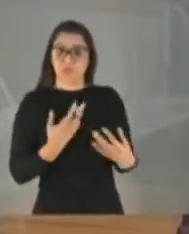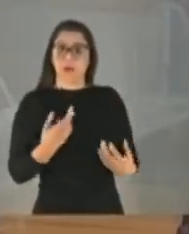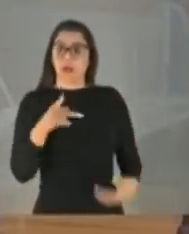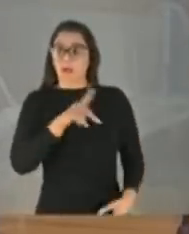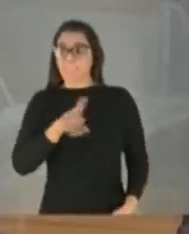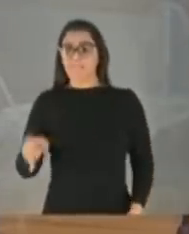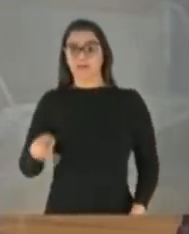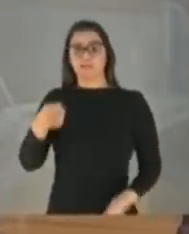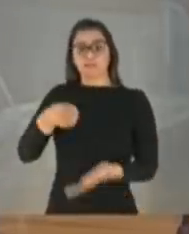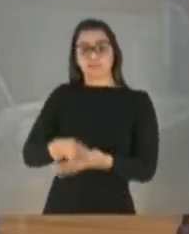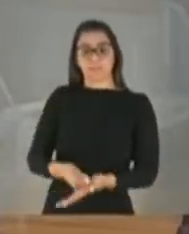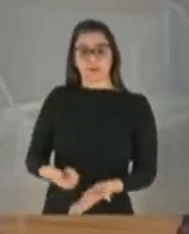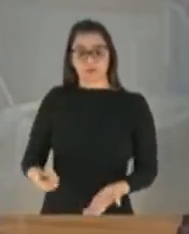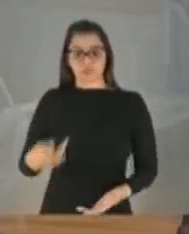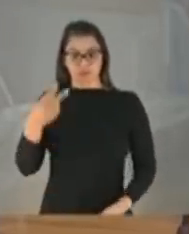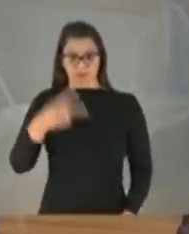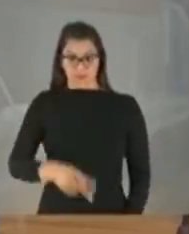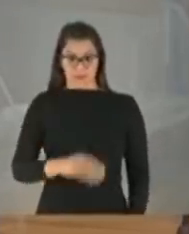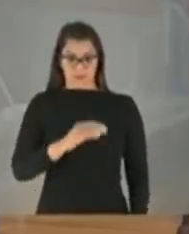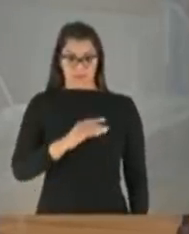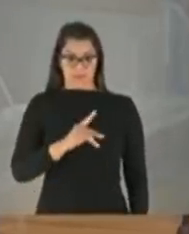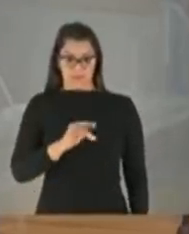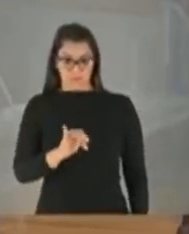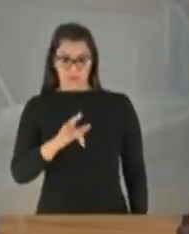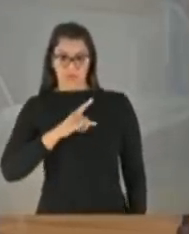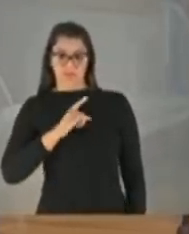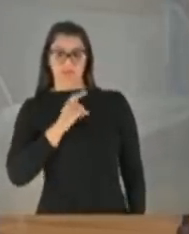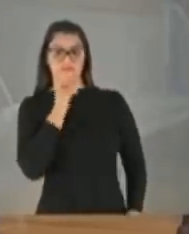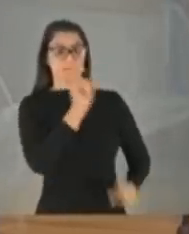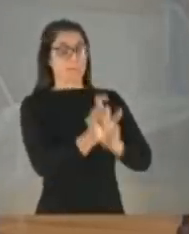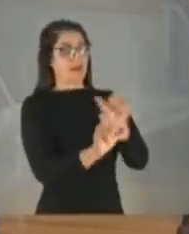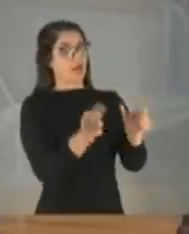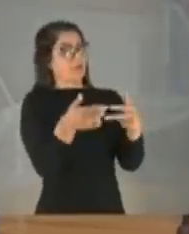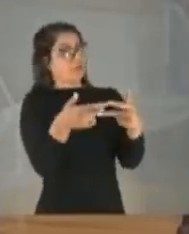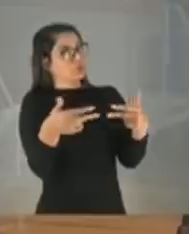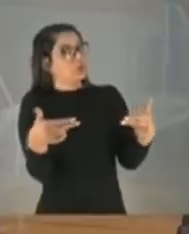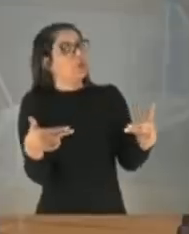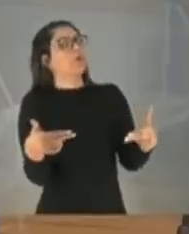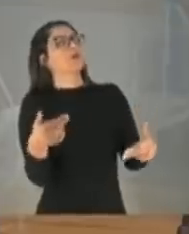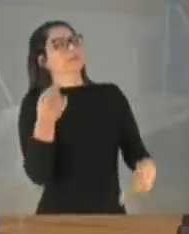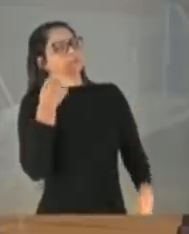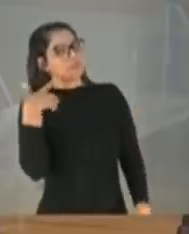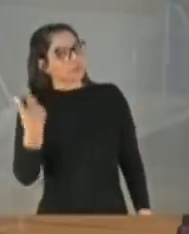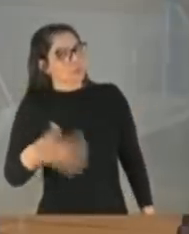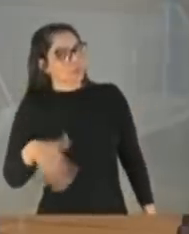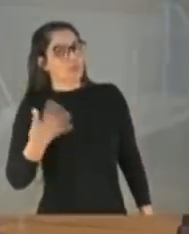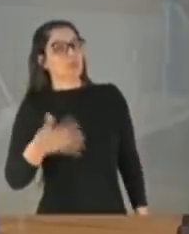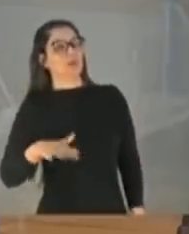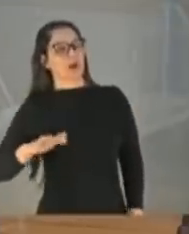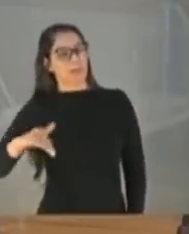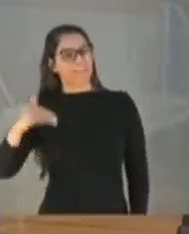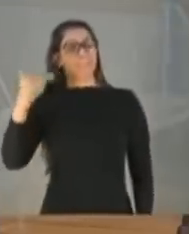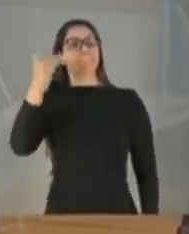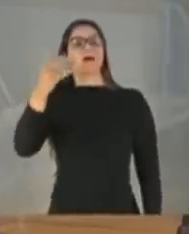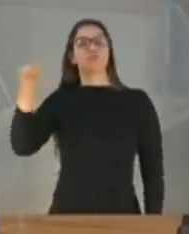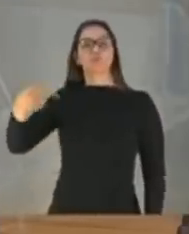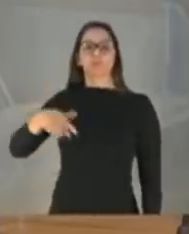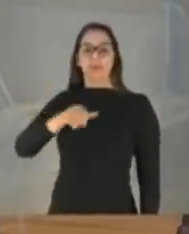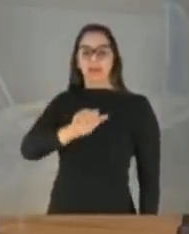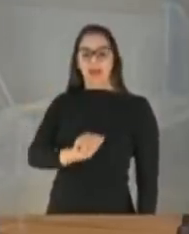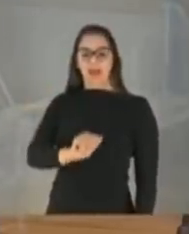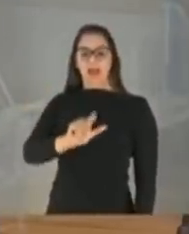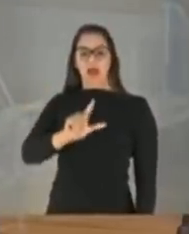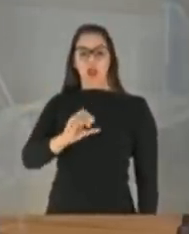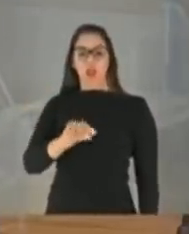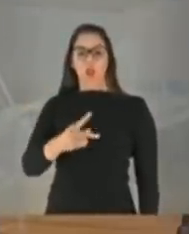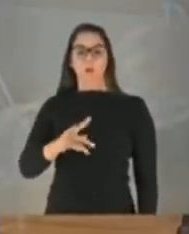a minha secretaria que retira. Mas essa CPI já teve xingamentos aqui de coisas que, olha, vai muito além de aloprado, viu, presidente? Mas não tem